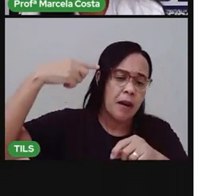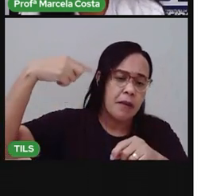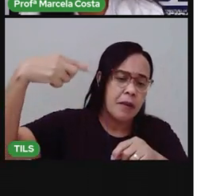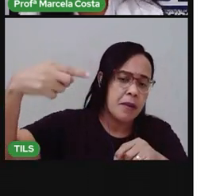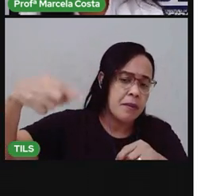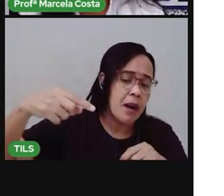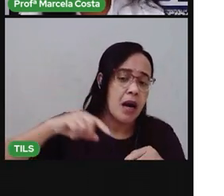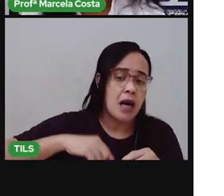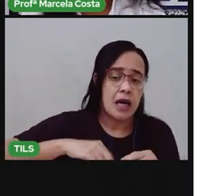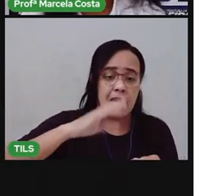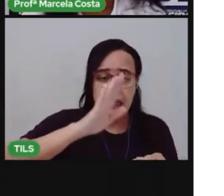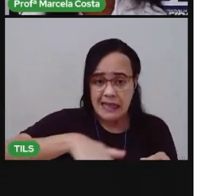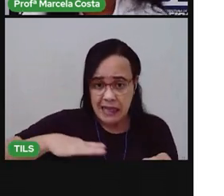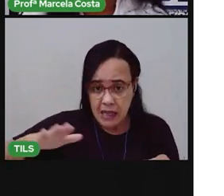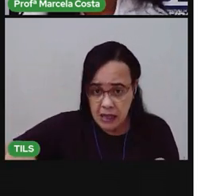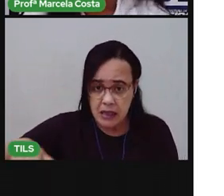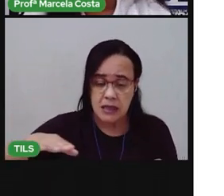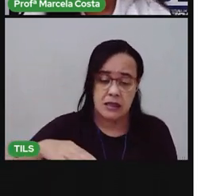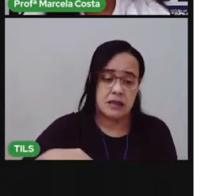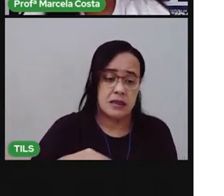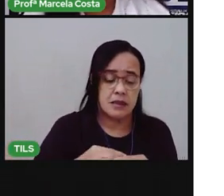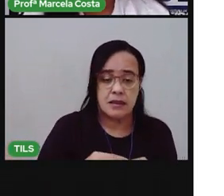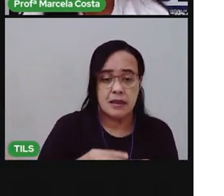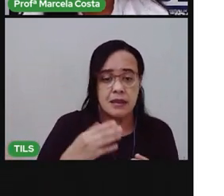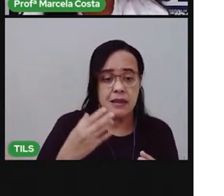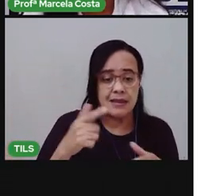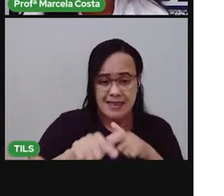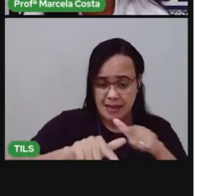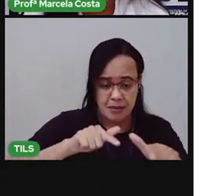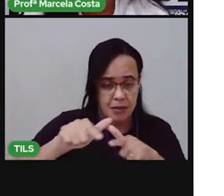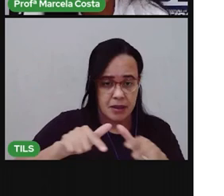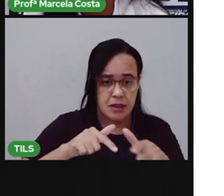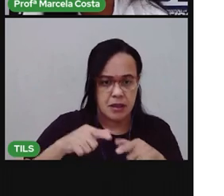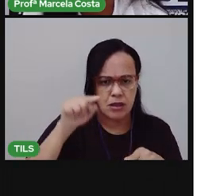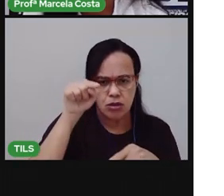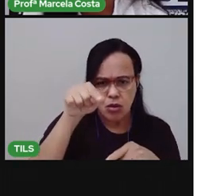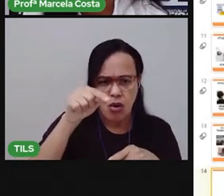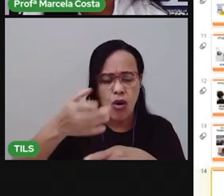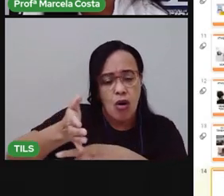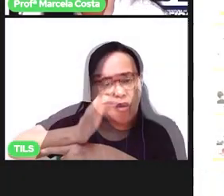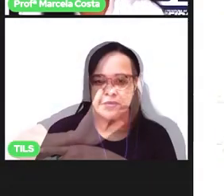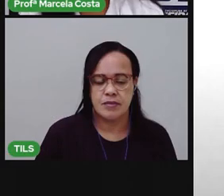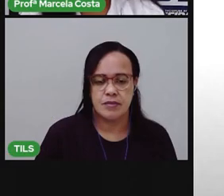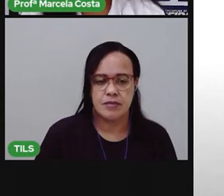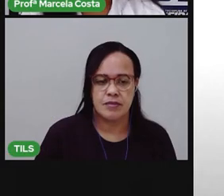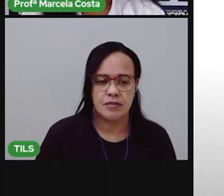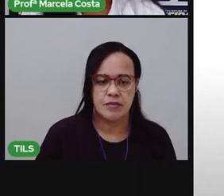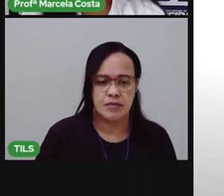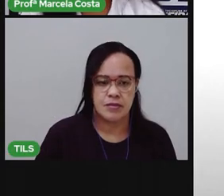apresentação. Você pode copiar esse link. E assistir esse vídeo aí. sua casa. Em outro momento.